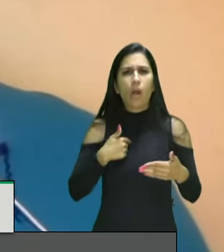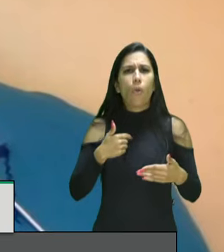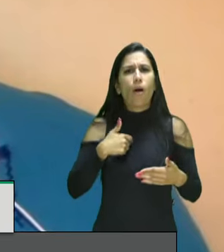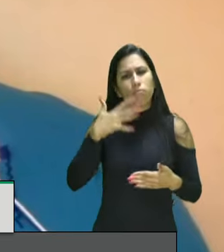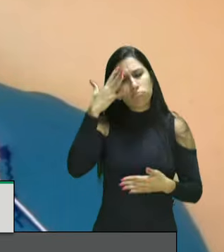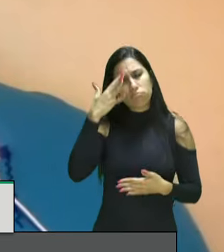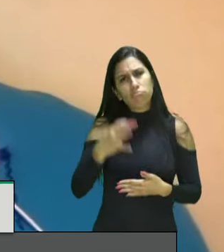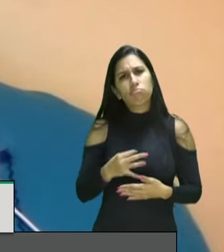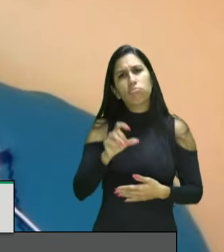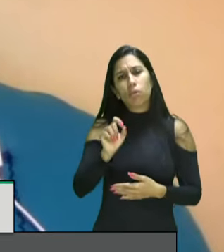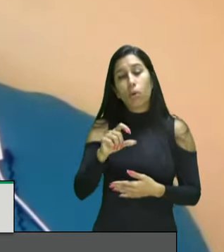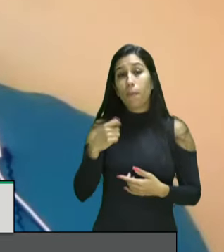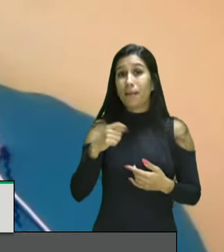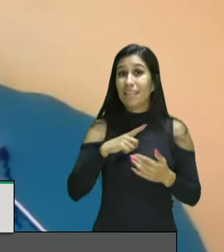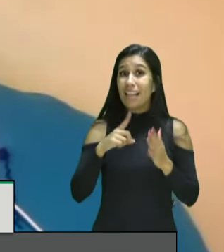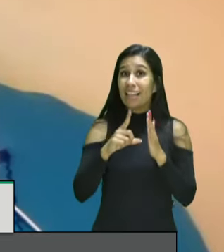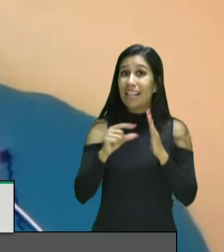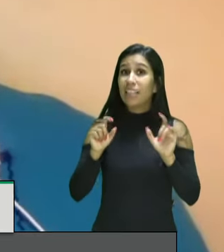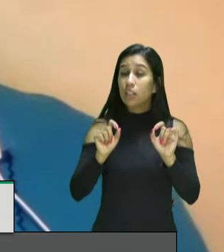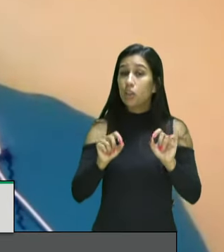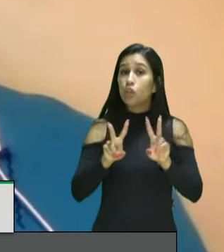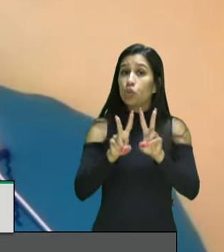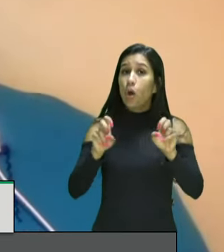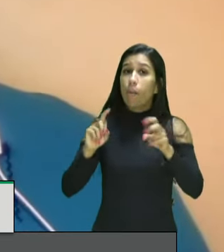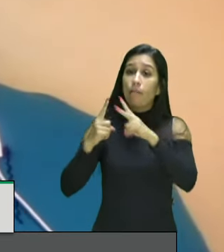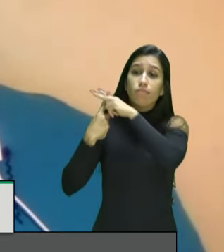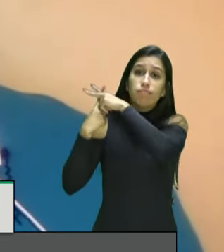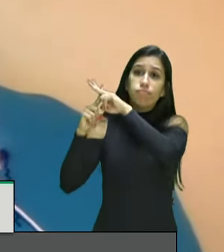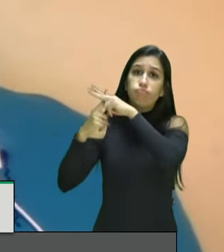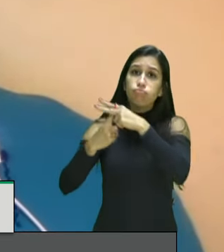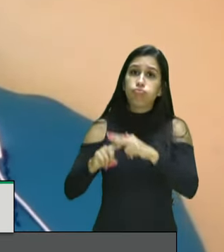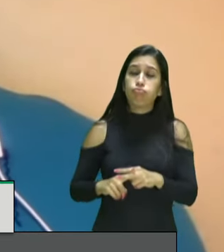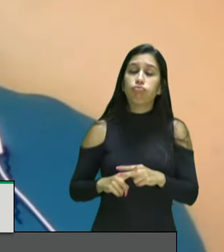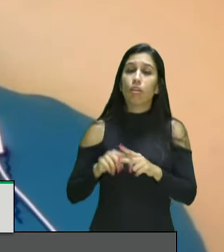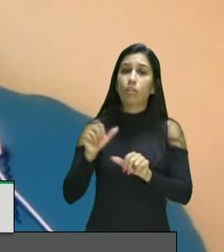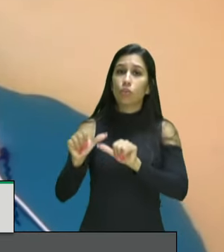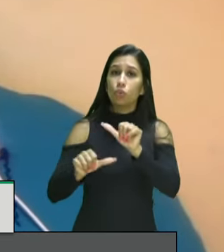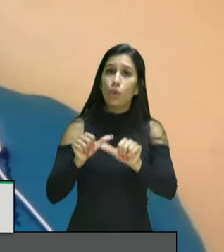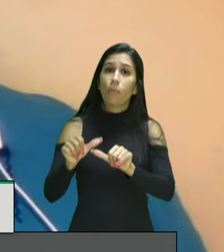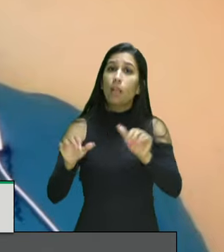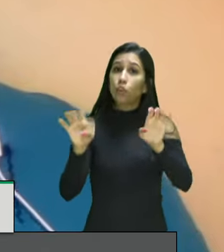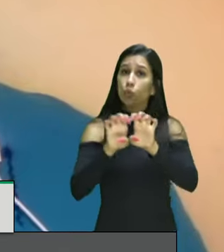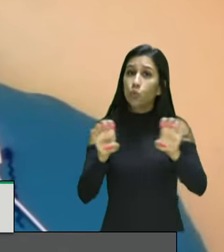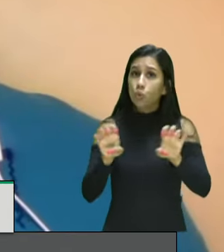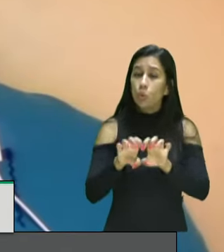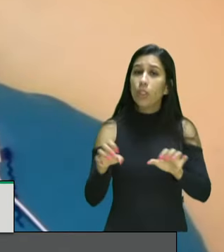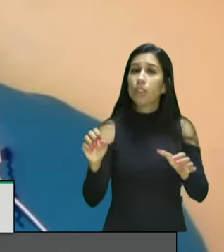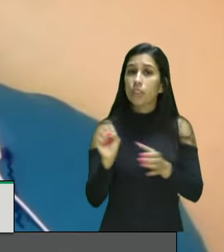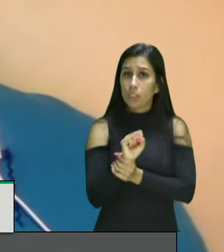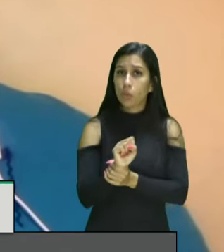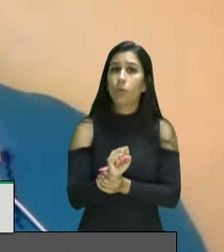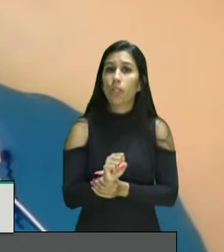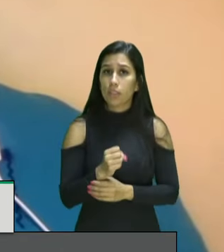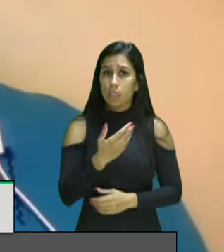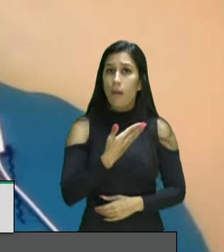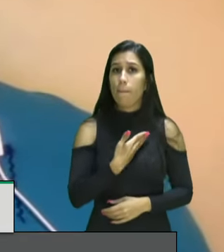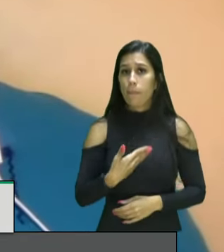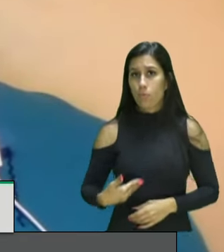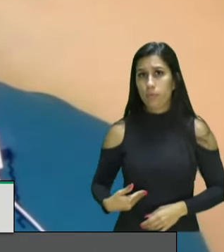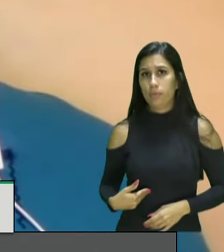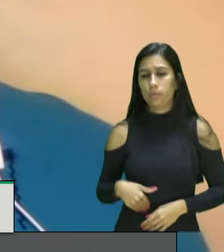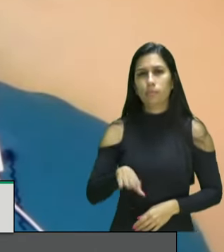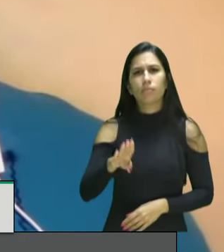necessário dar destaque a um processo de reformulação radical da estrutura de segurança pública de forma a primeiro